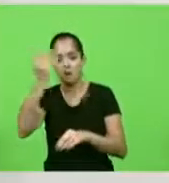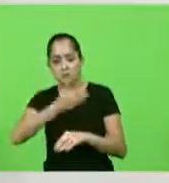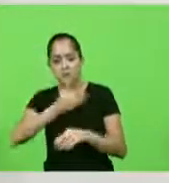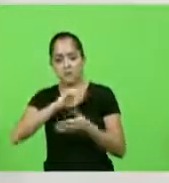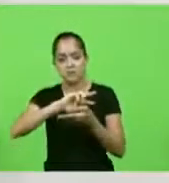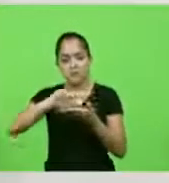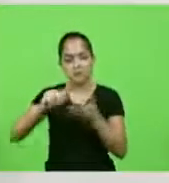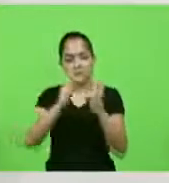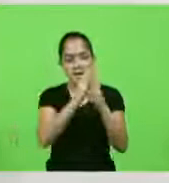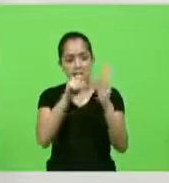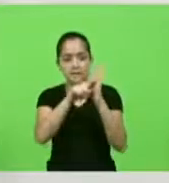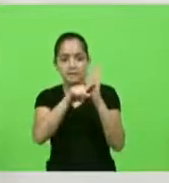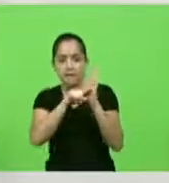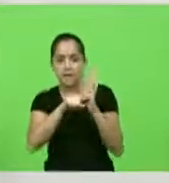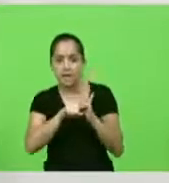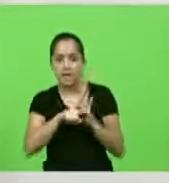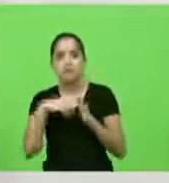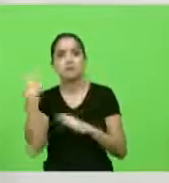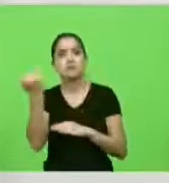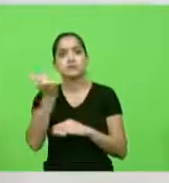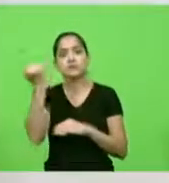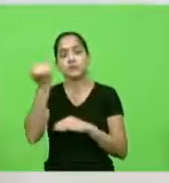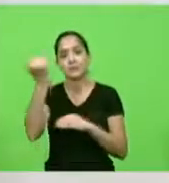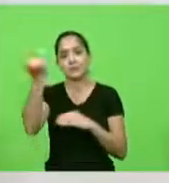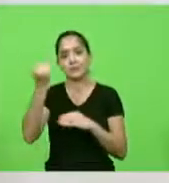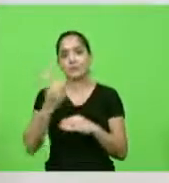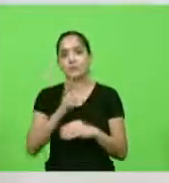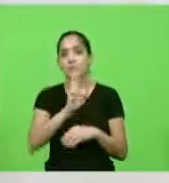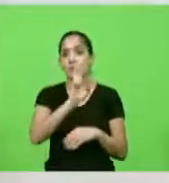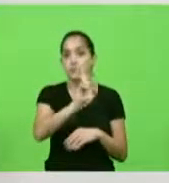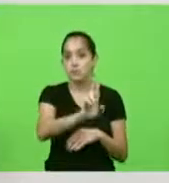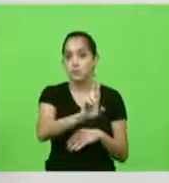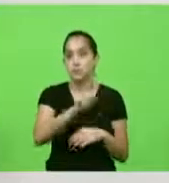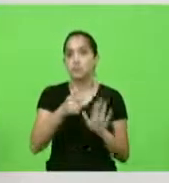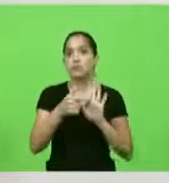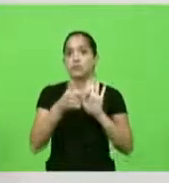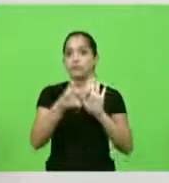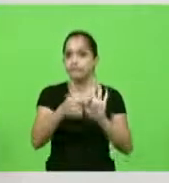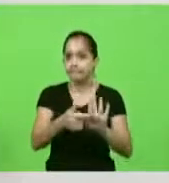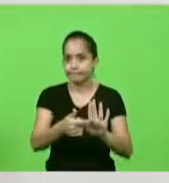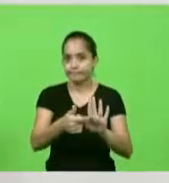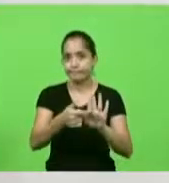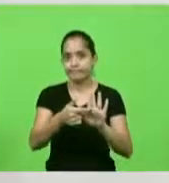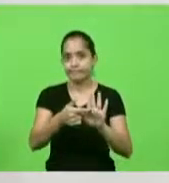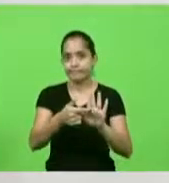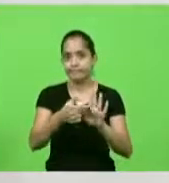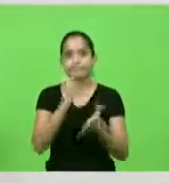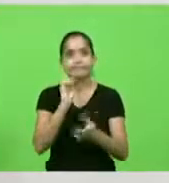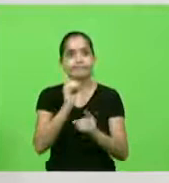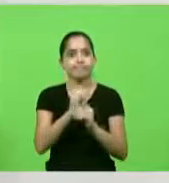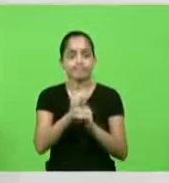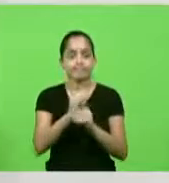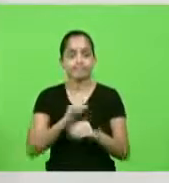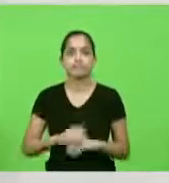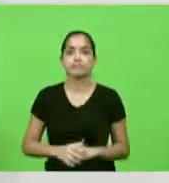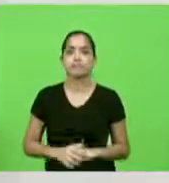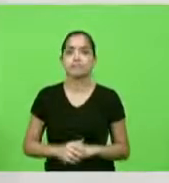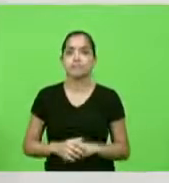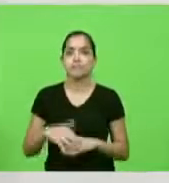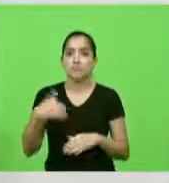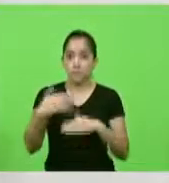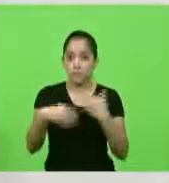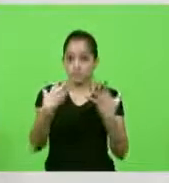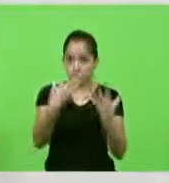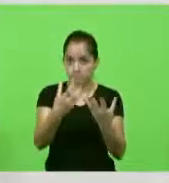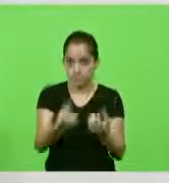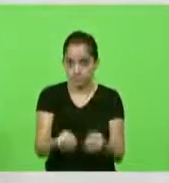autos foram fundamentais para que os resultados expressivos fossem encontrados após a admissibilidade